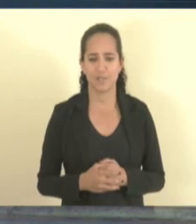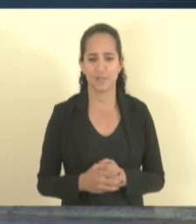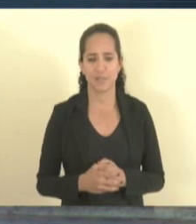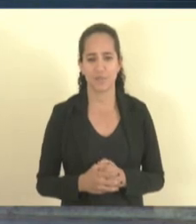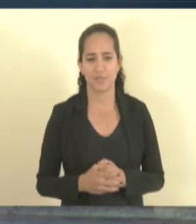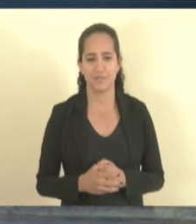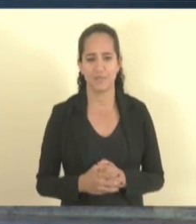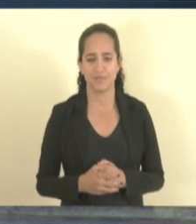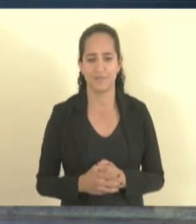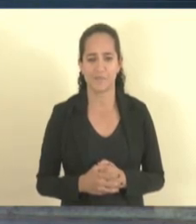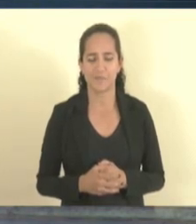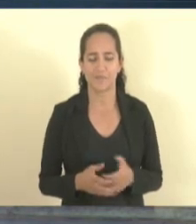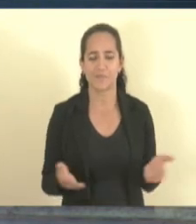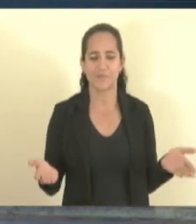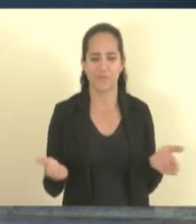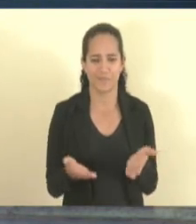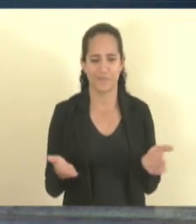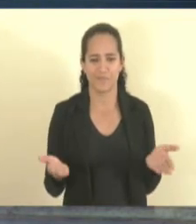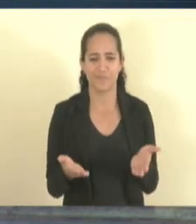fazendo aí uma